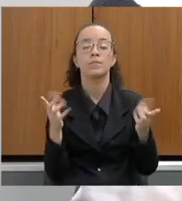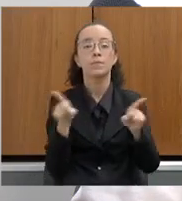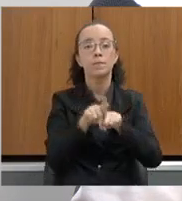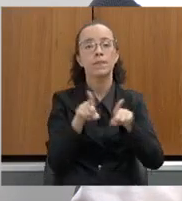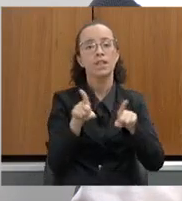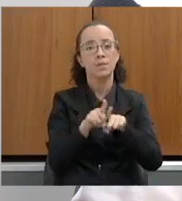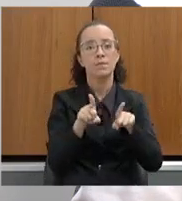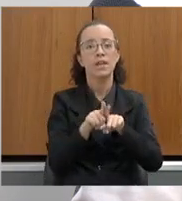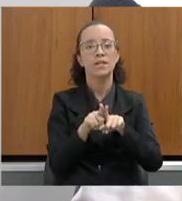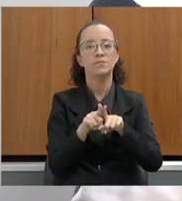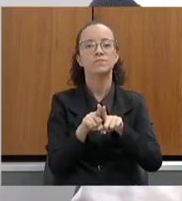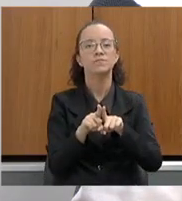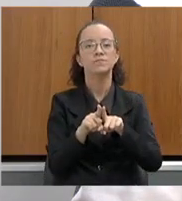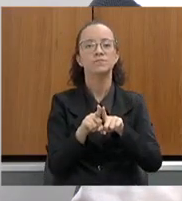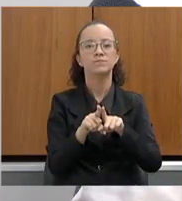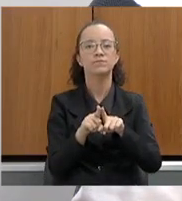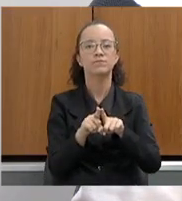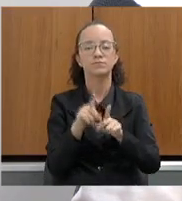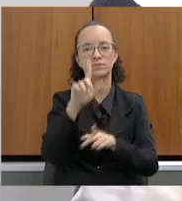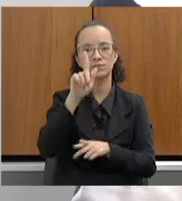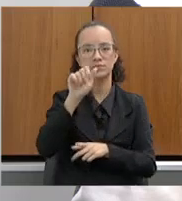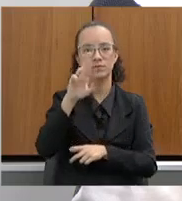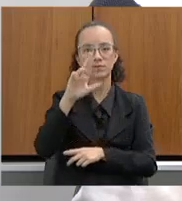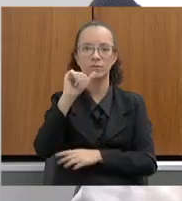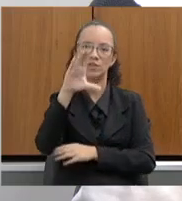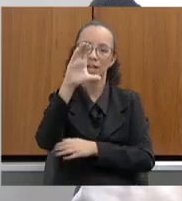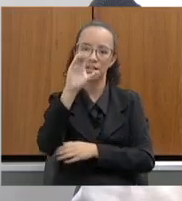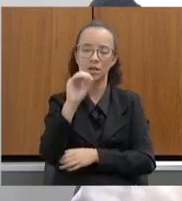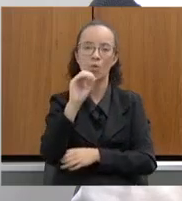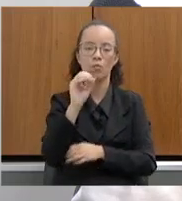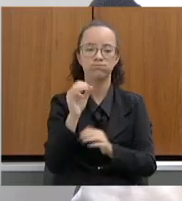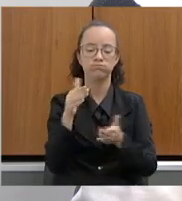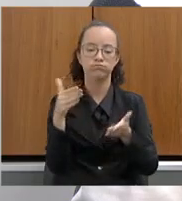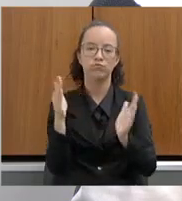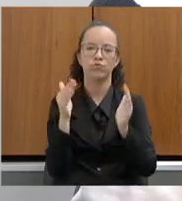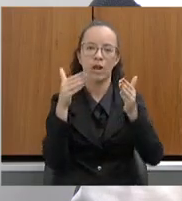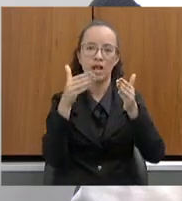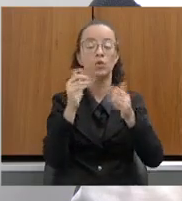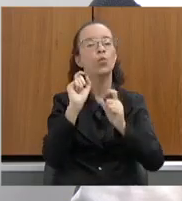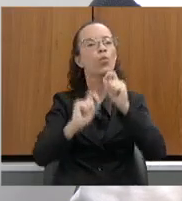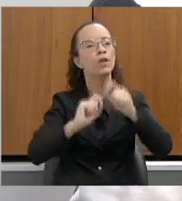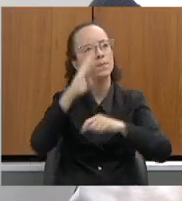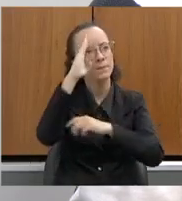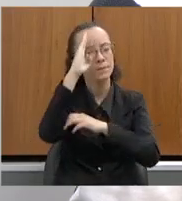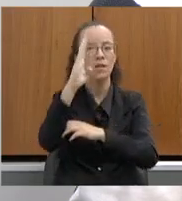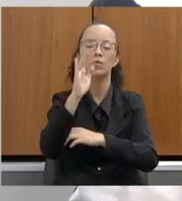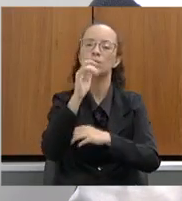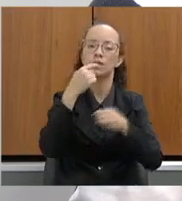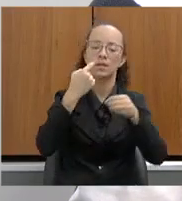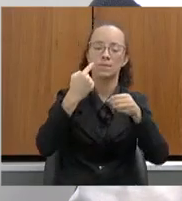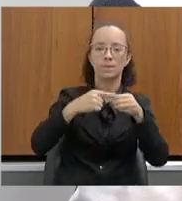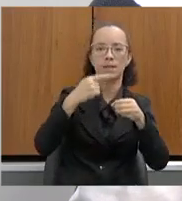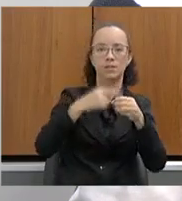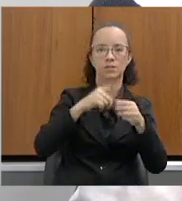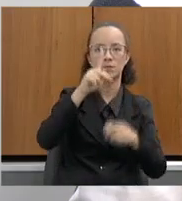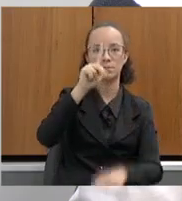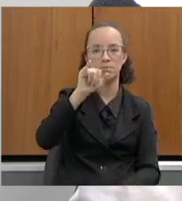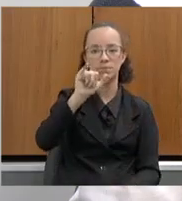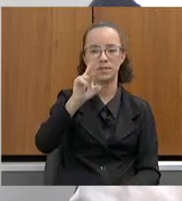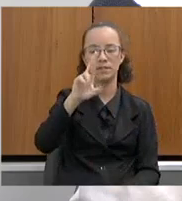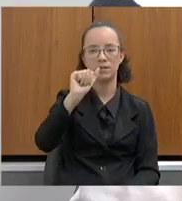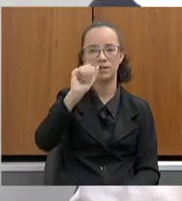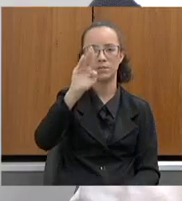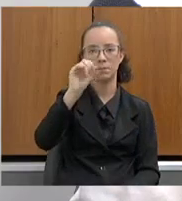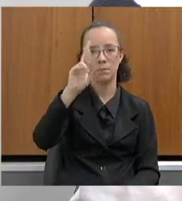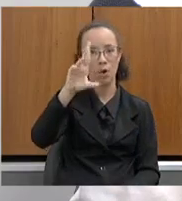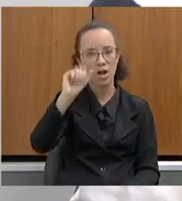a geração centralizada, que são aquelas maiores plantas, Pirapora foi a primeira, foi a maior da América Latina